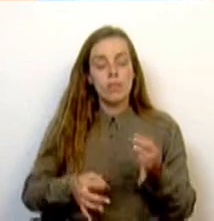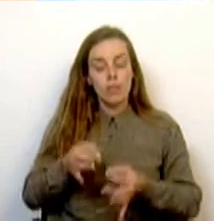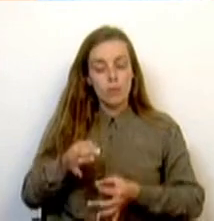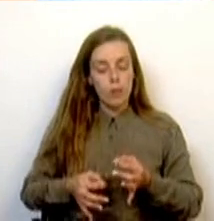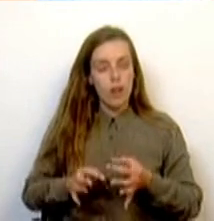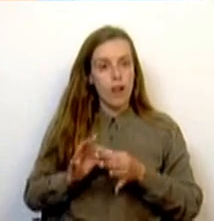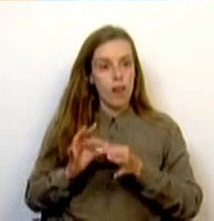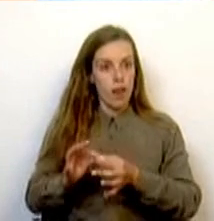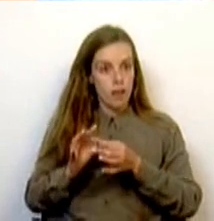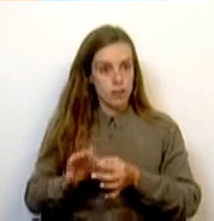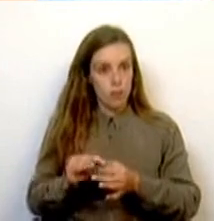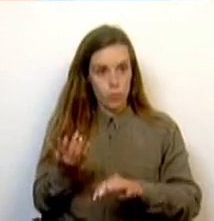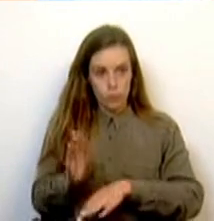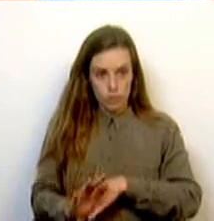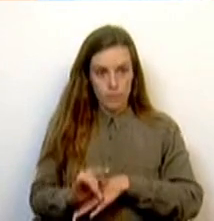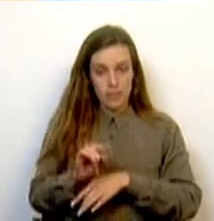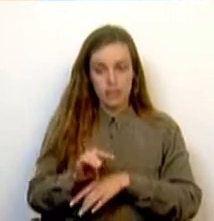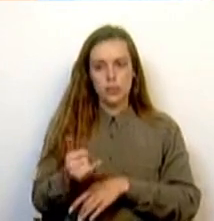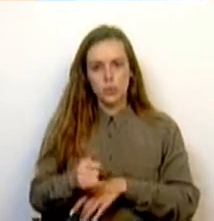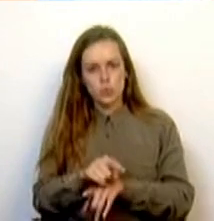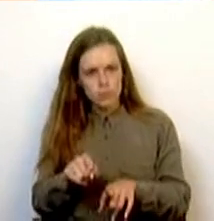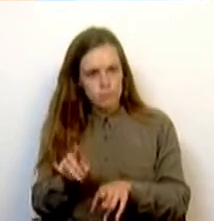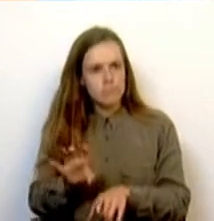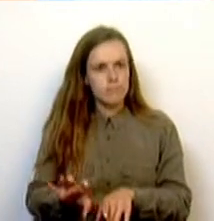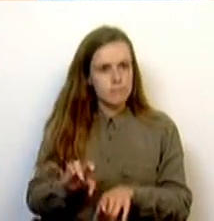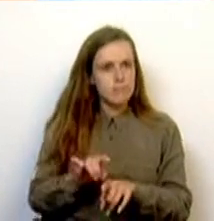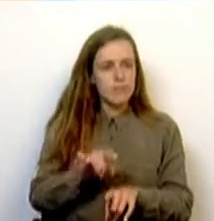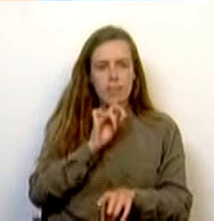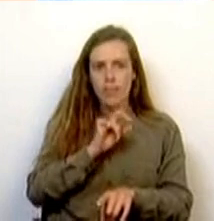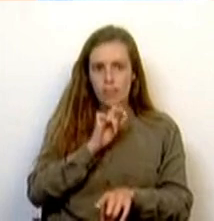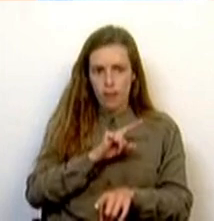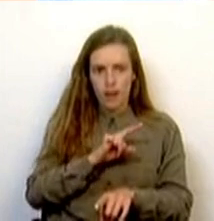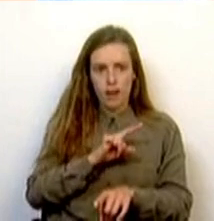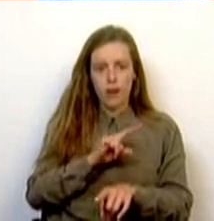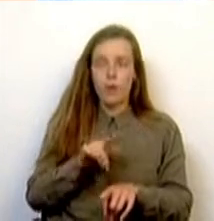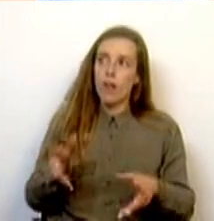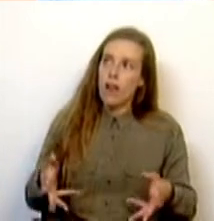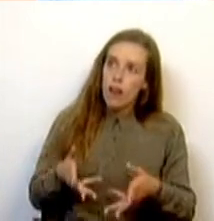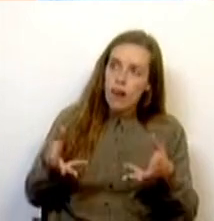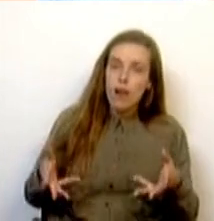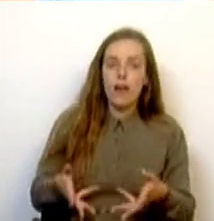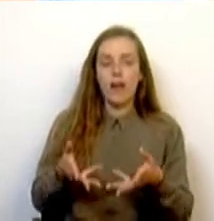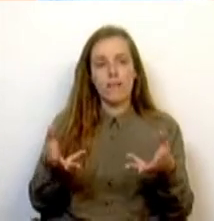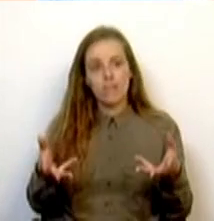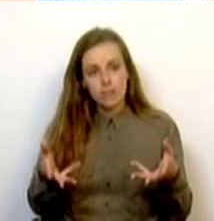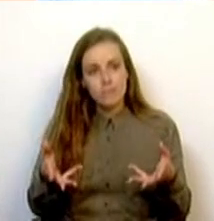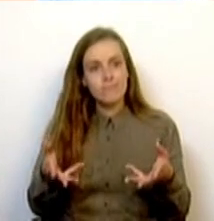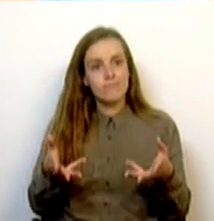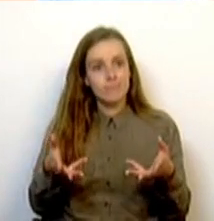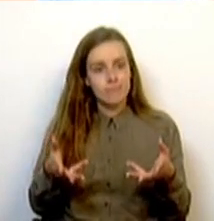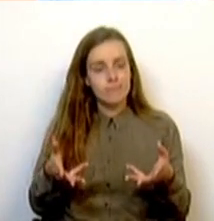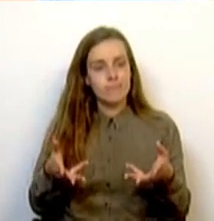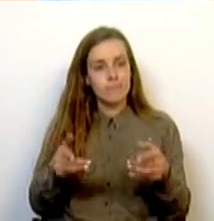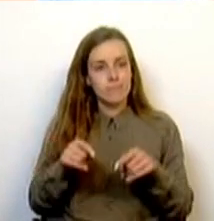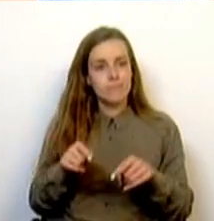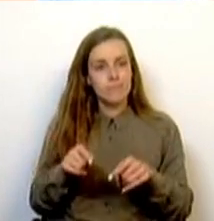da Relação. E, portanto, esta segunda instância vai permitir aliviar a pendência que há na segunda